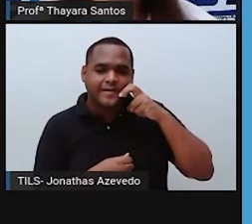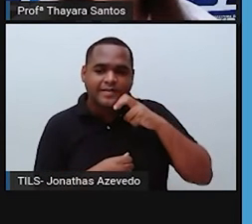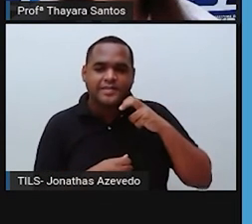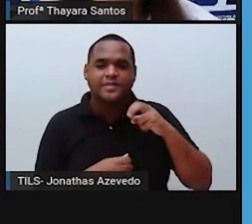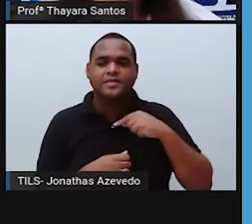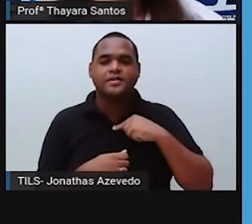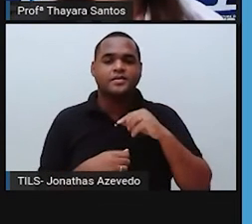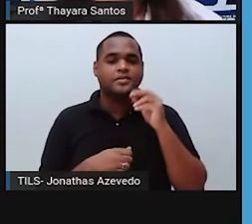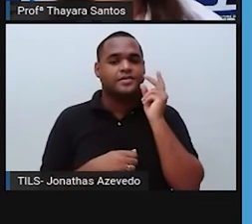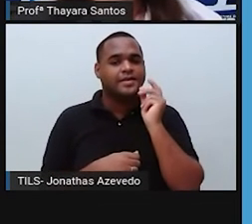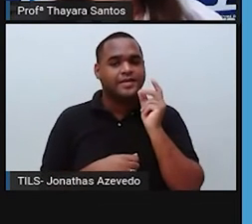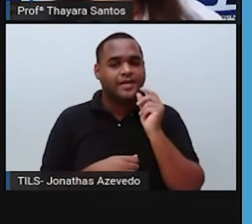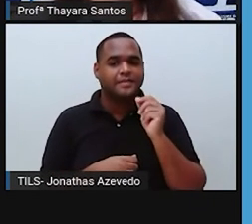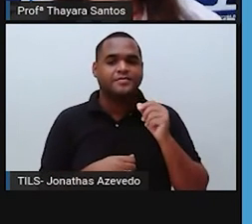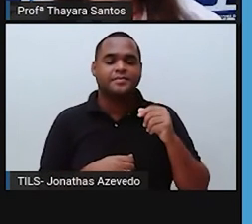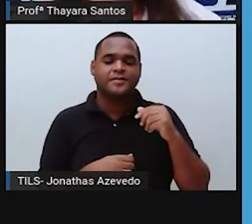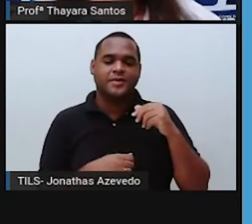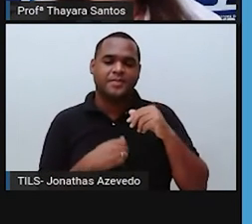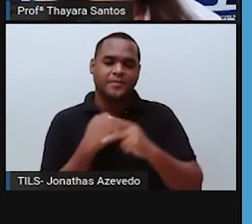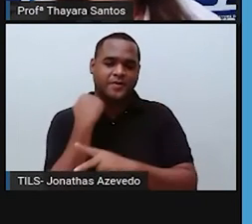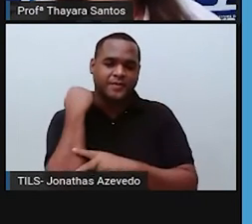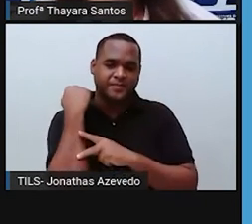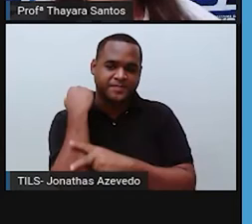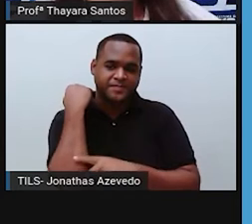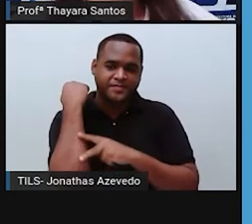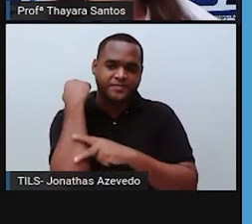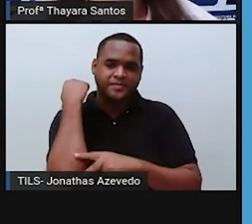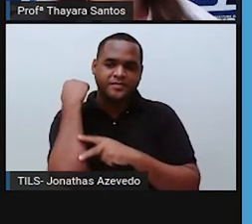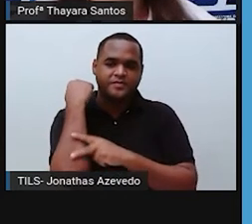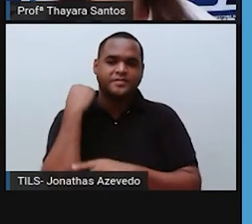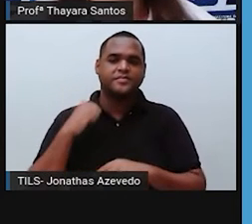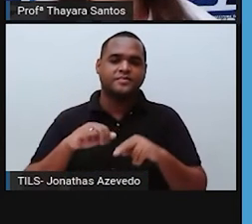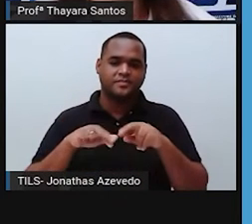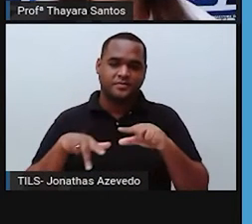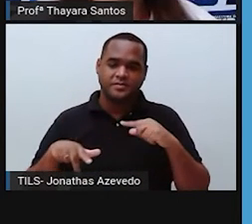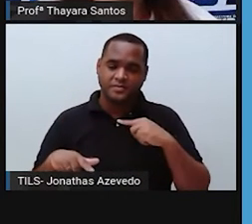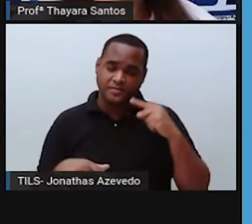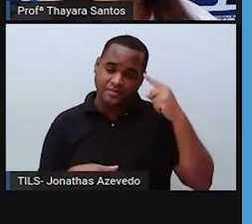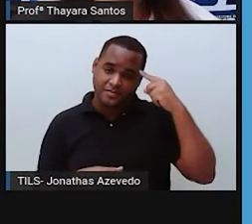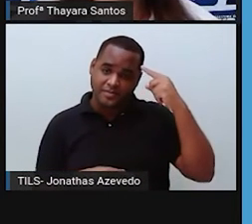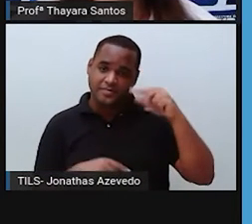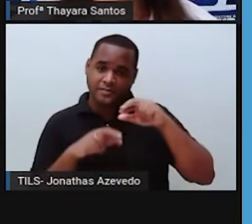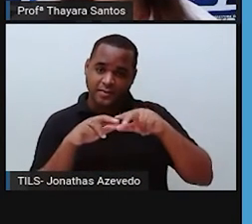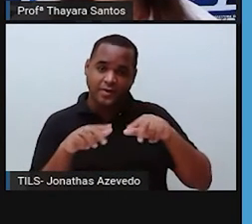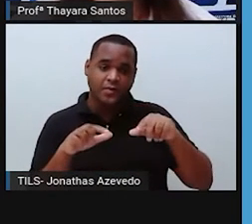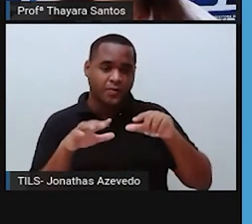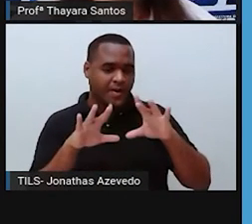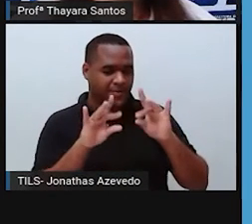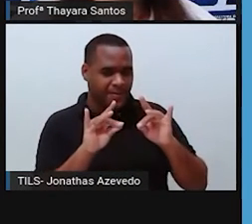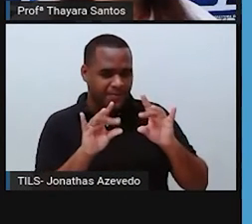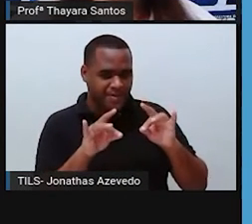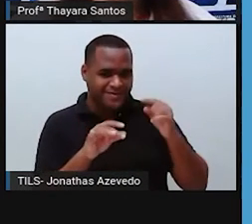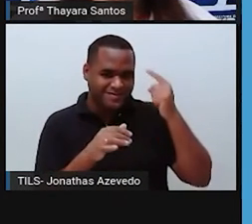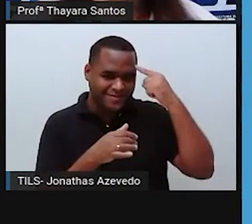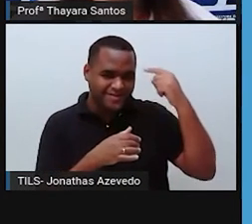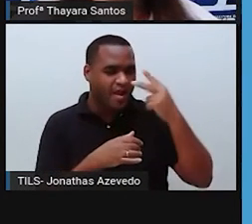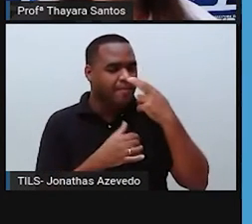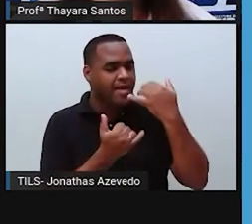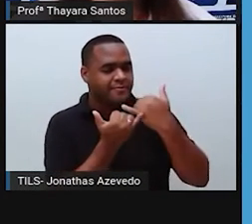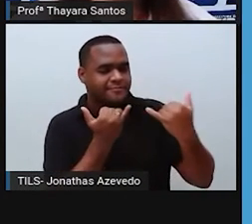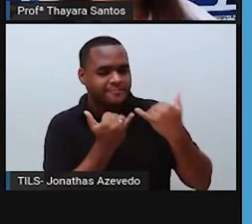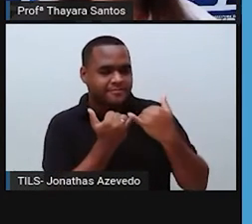Piauí. O clima desse bioma a gente chama de clima tropical úmido. Ele é parecido com o Equatorial,